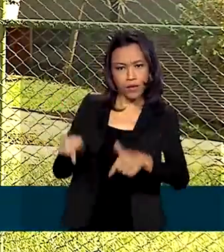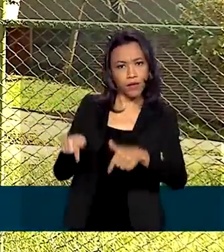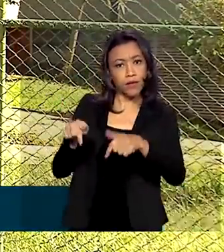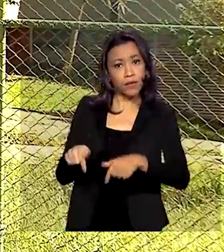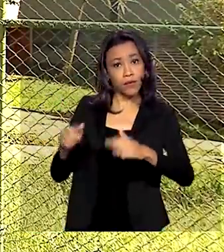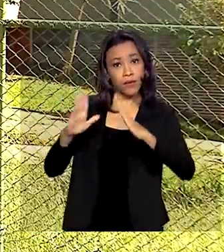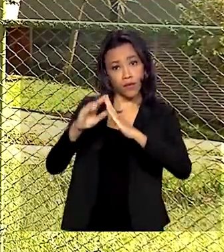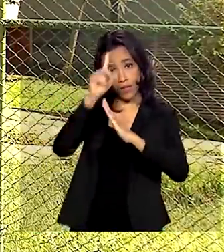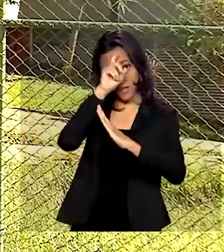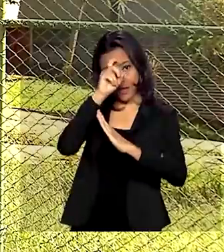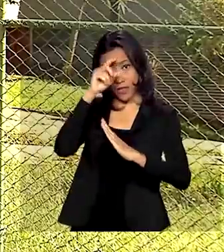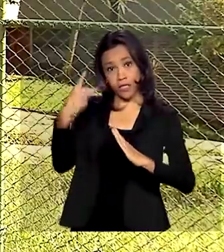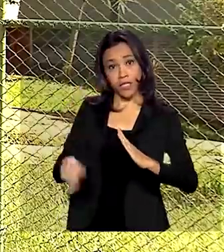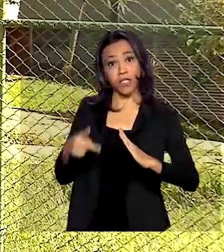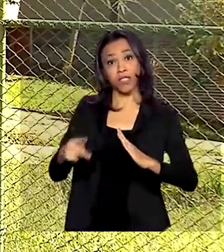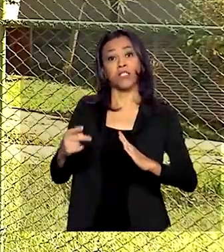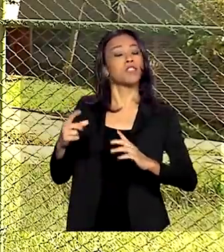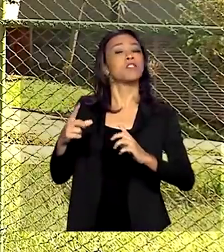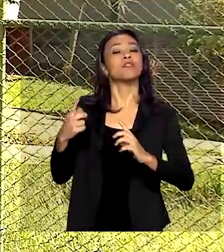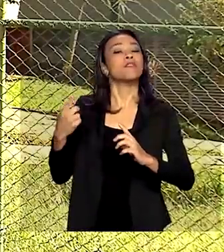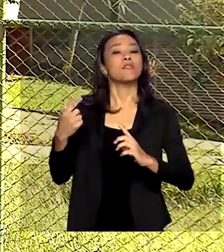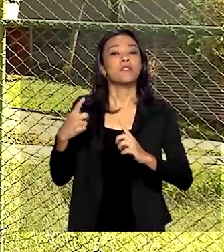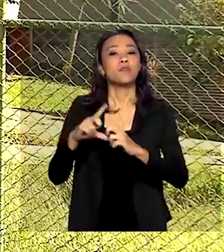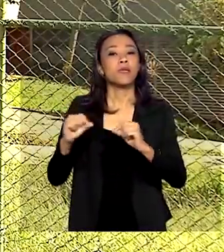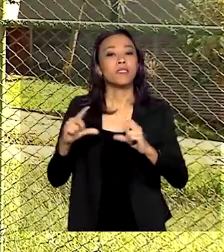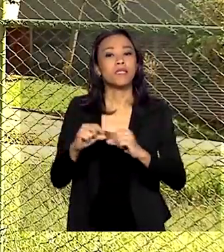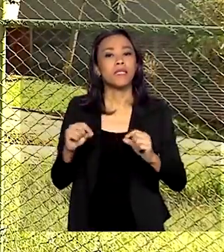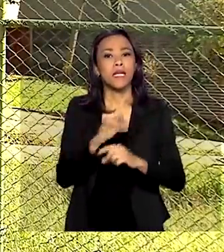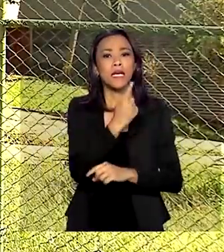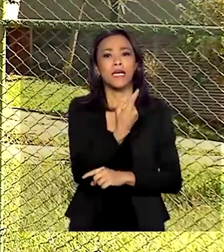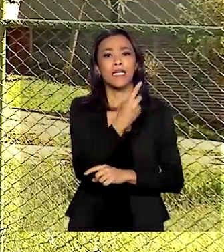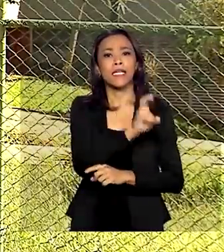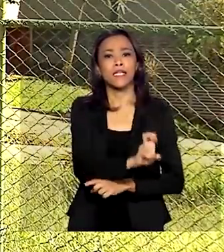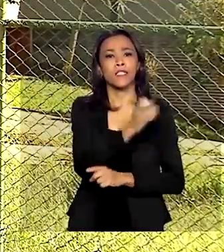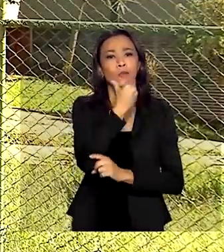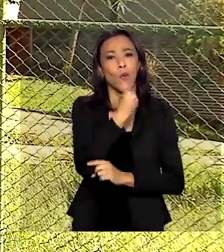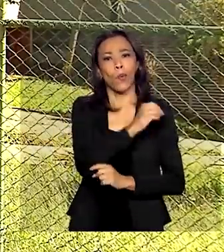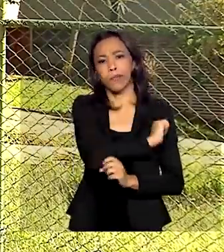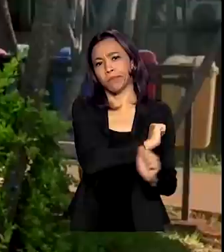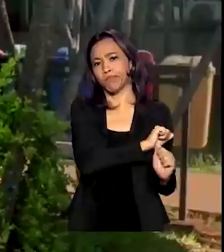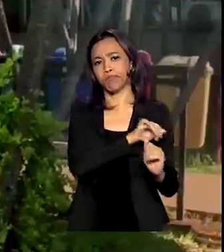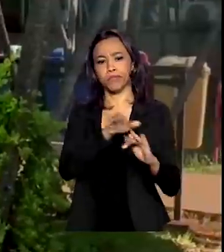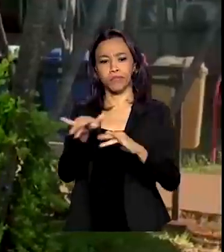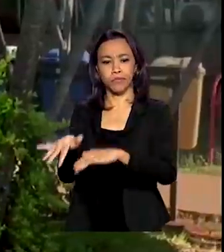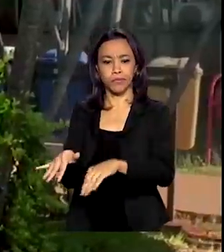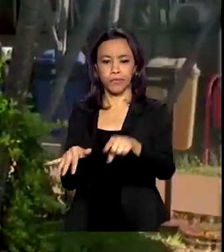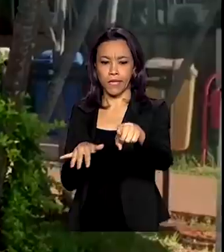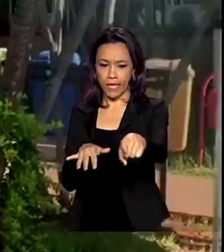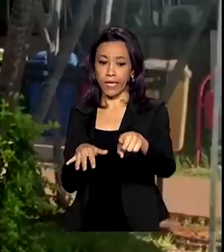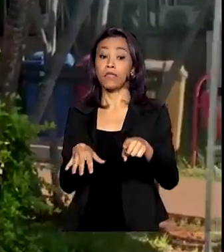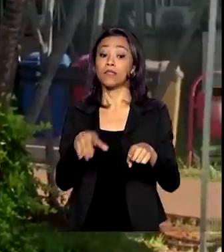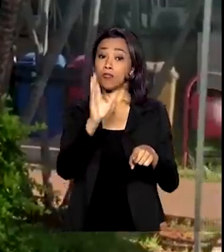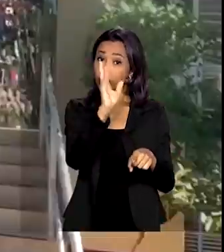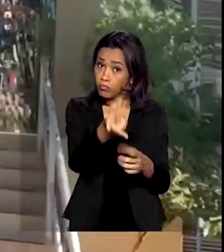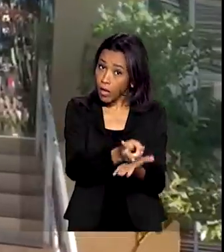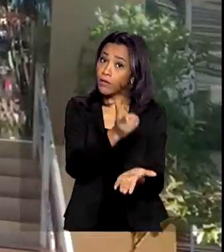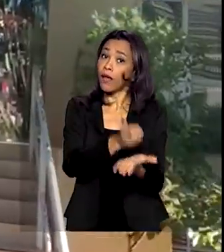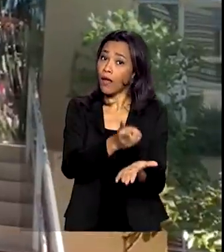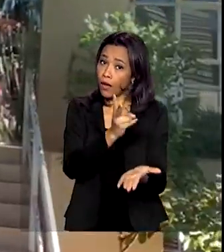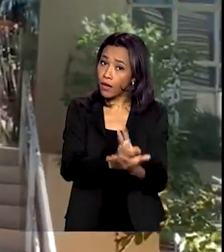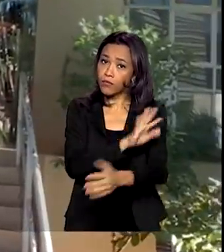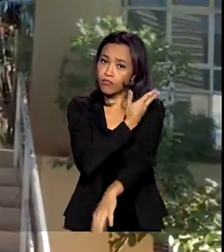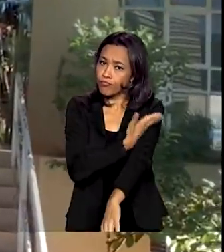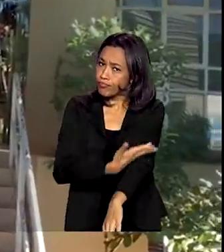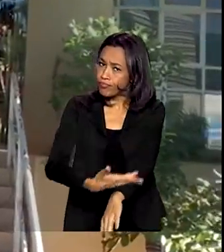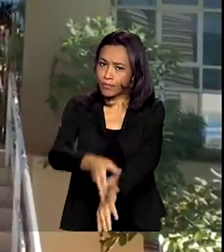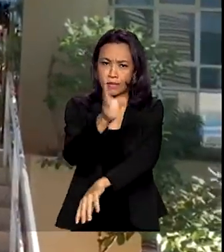Brasília. Desta vez vieram 15 homens do Batalhão da Guarda Presidencial. Na verdade, as Forças Armadas já mantêm esse movimento